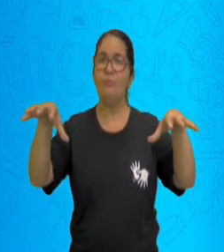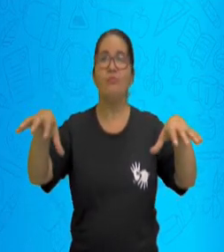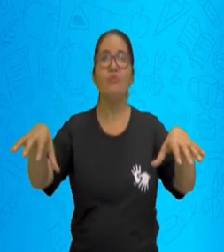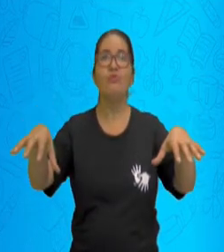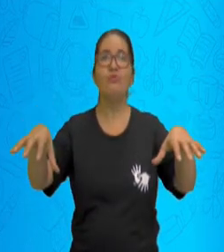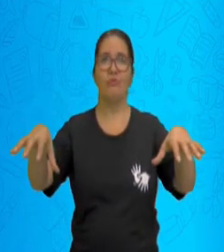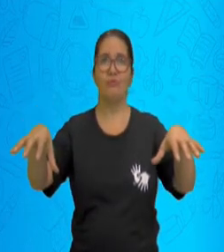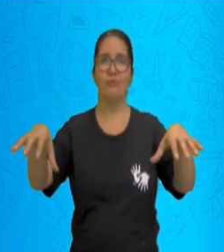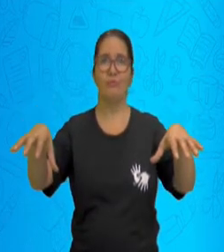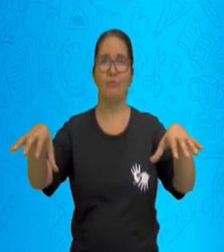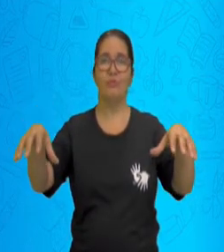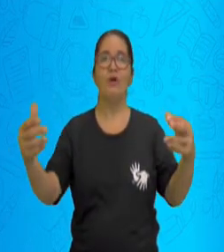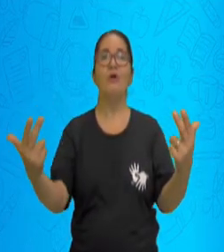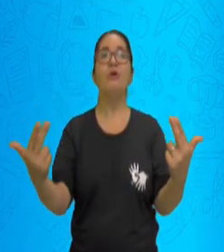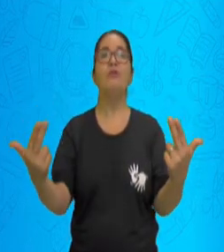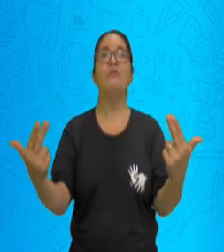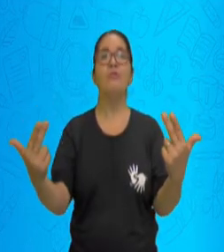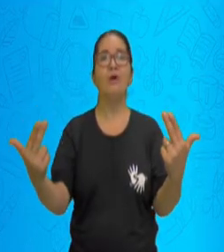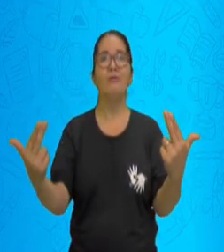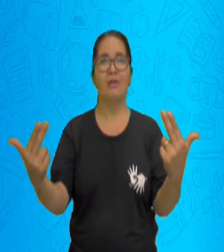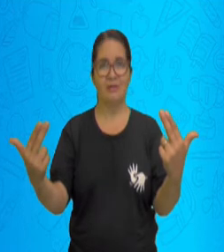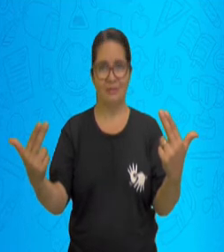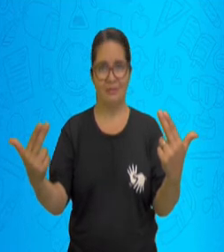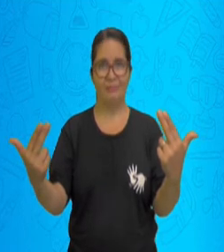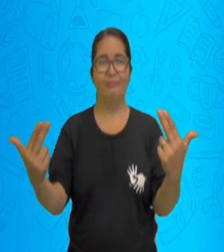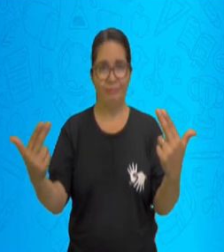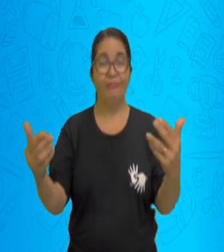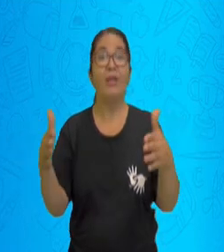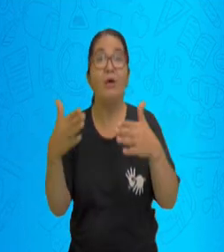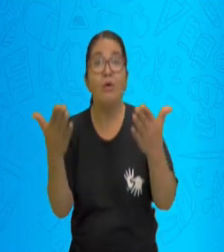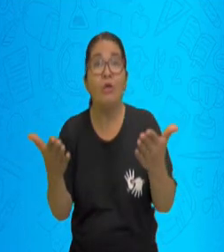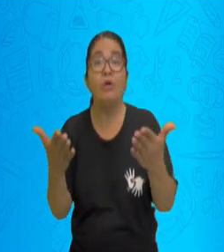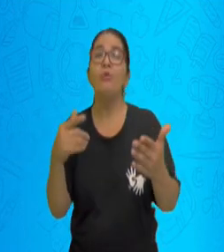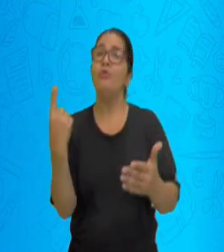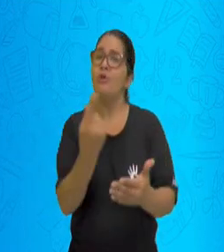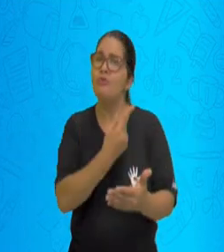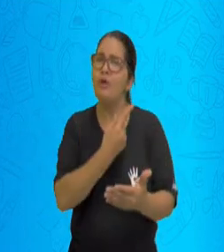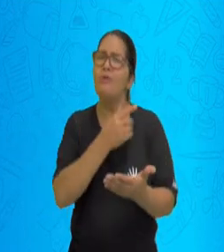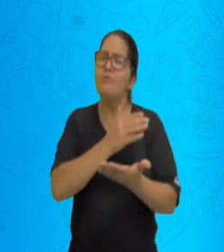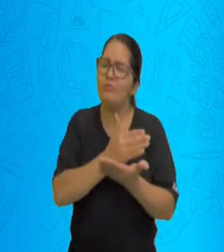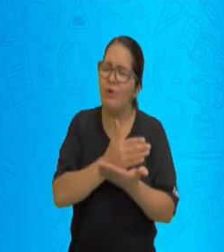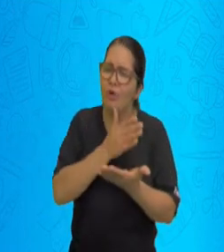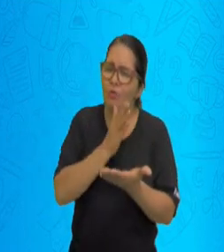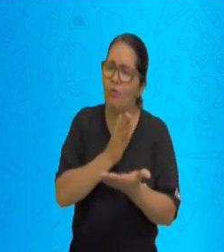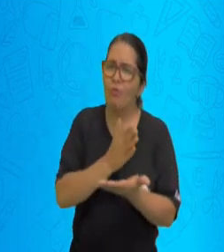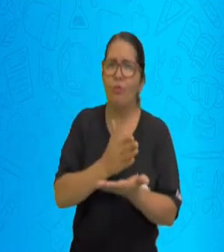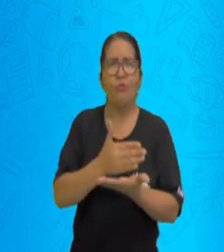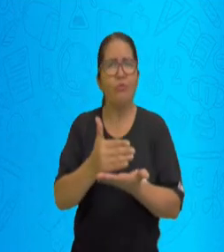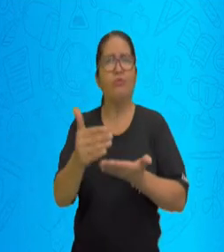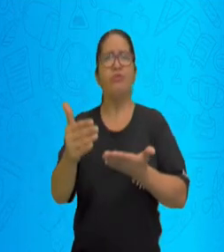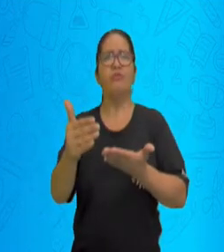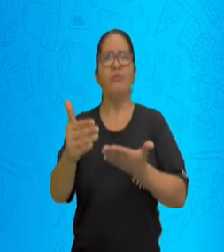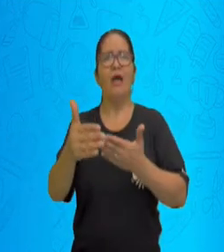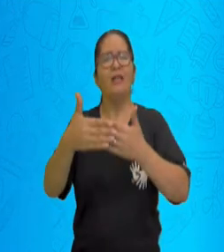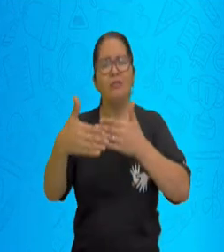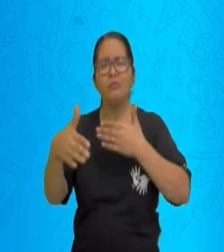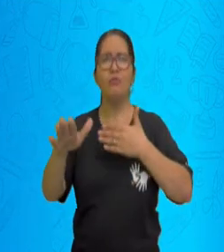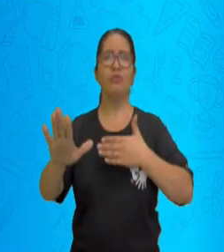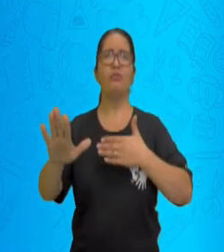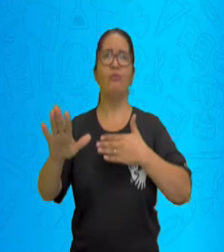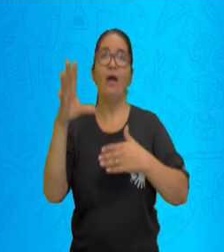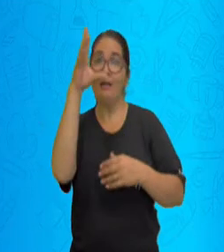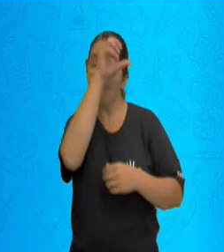estabelece um termo de igualdade. E assim nós vamos continuar vendo, porque nós temos diferentes